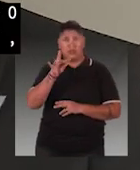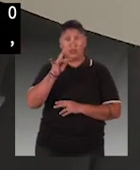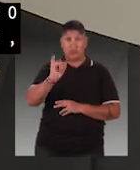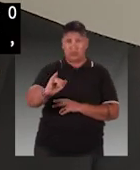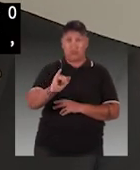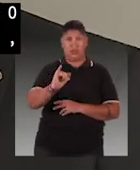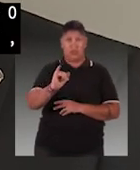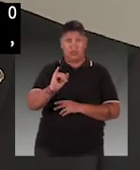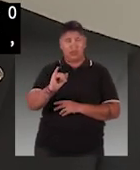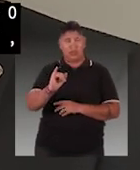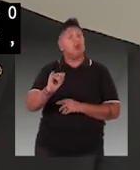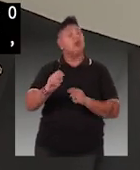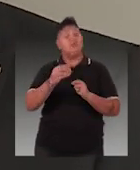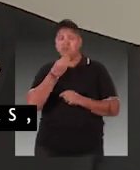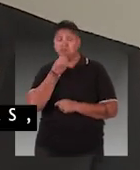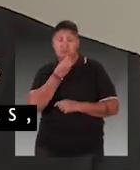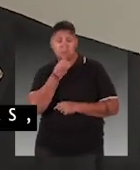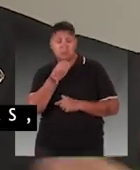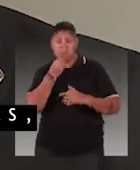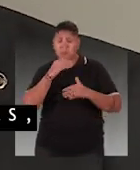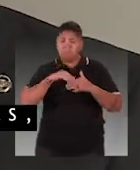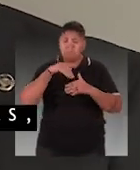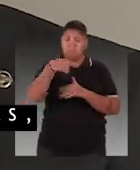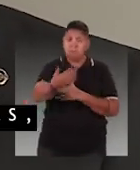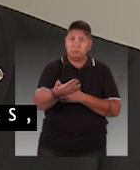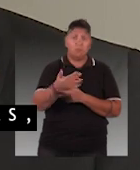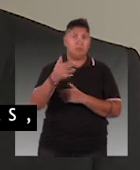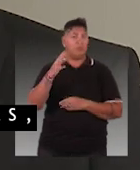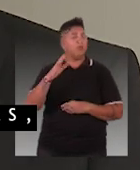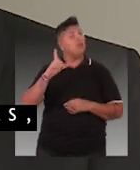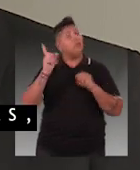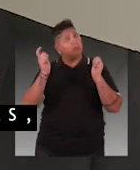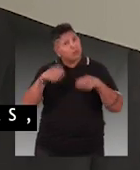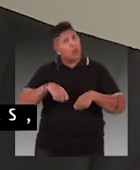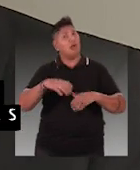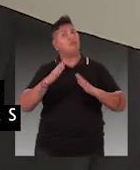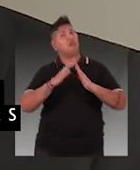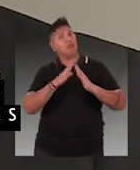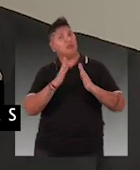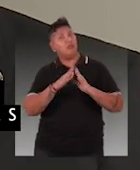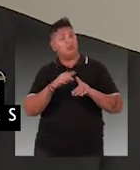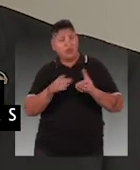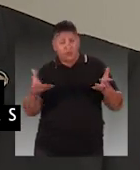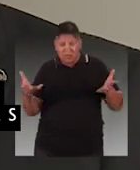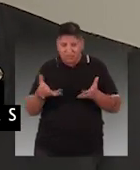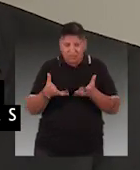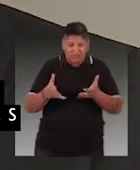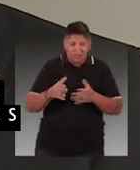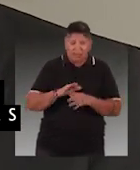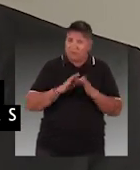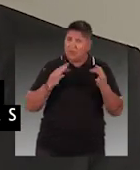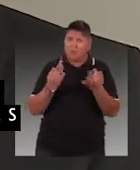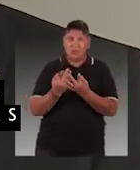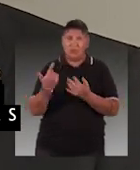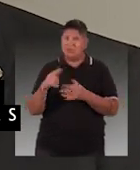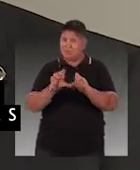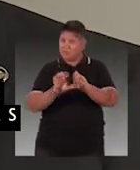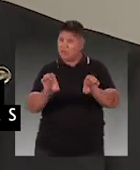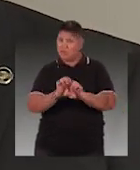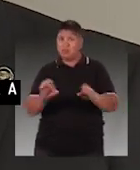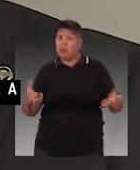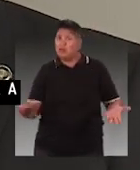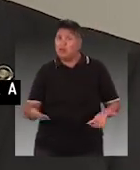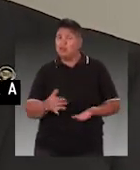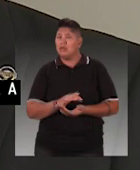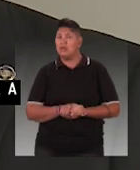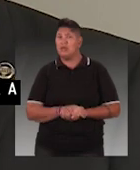no hospital, na UTI, e que poderiam ser deshospitalizadas, morar em uma casa, mas cujas famílias